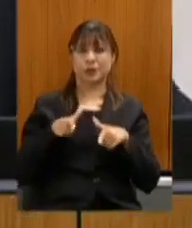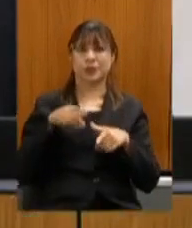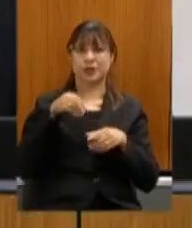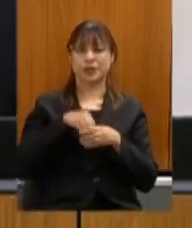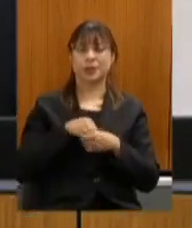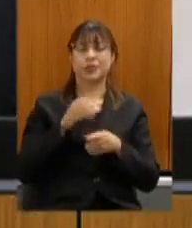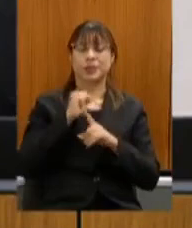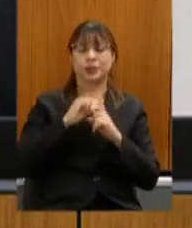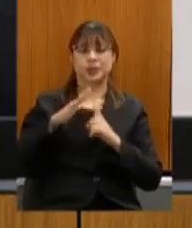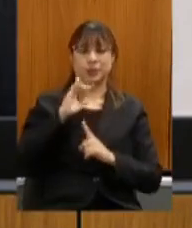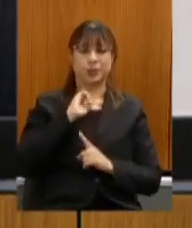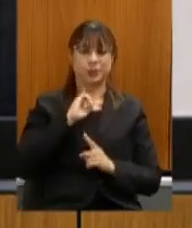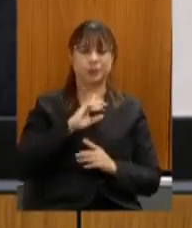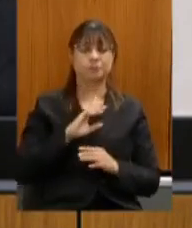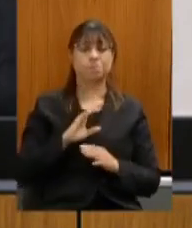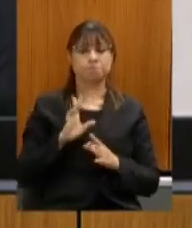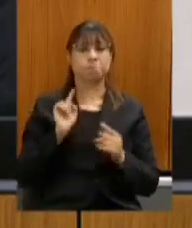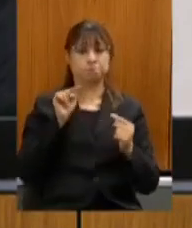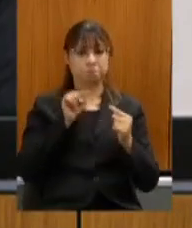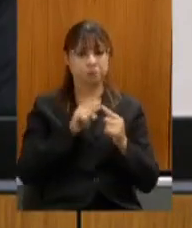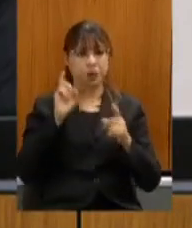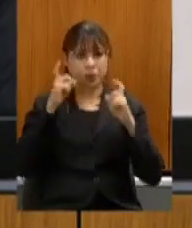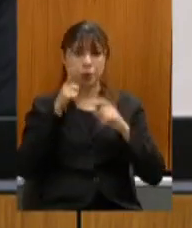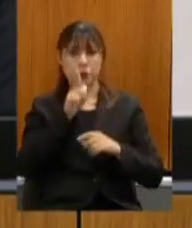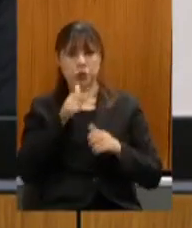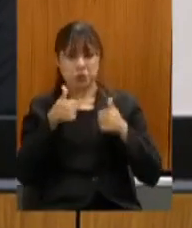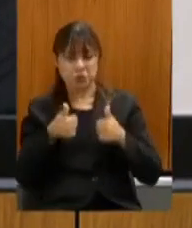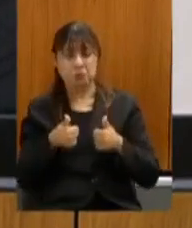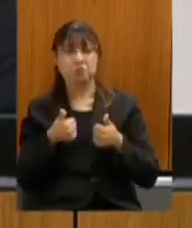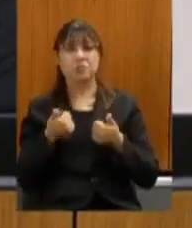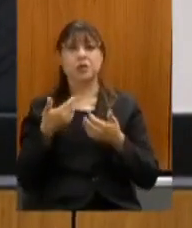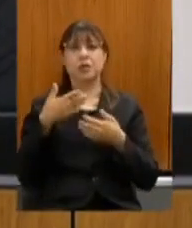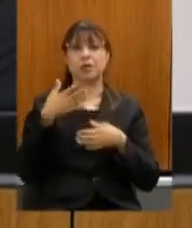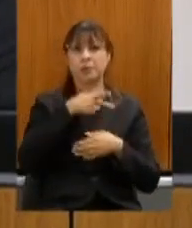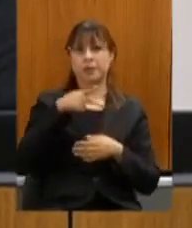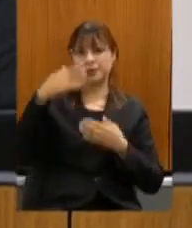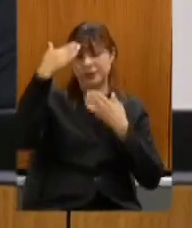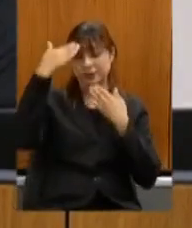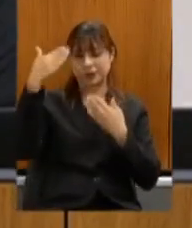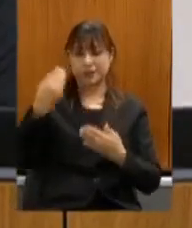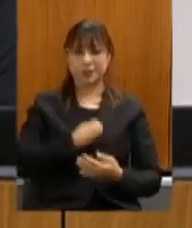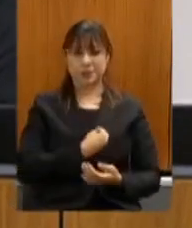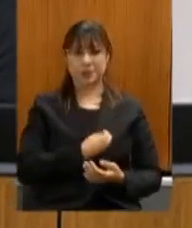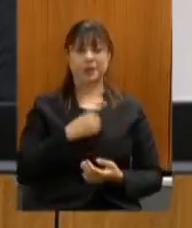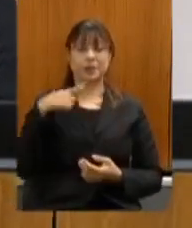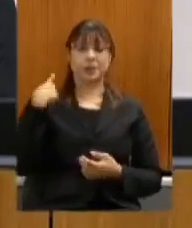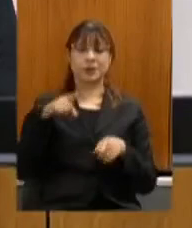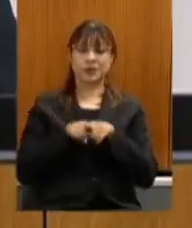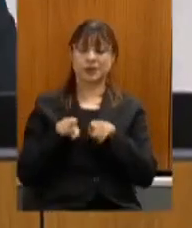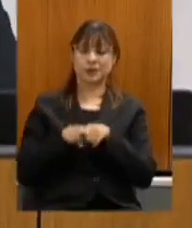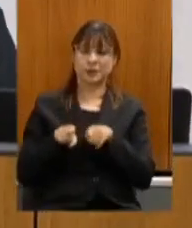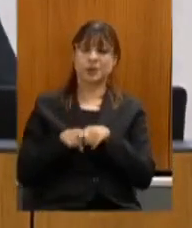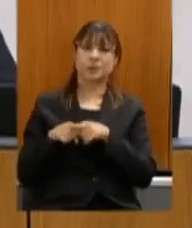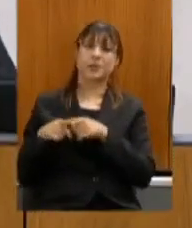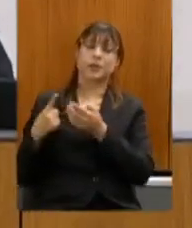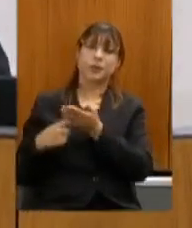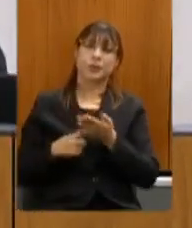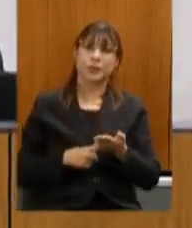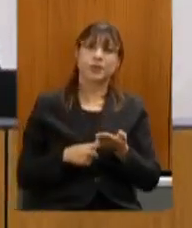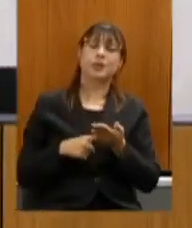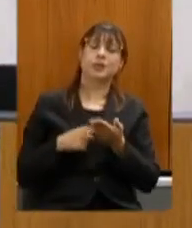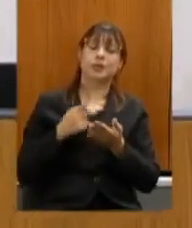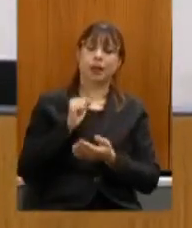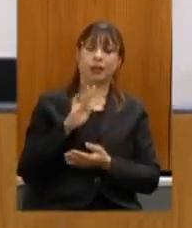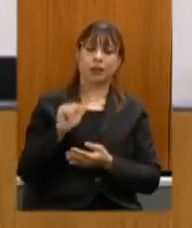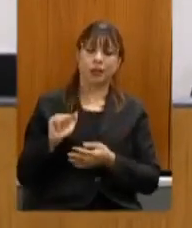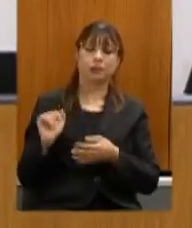cumprida a finalidade da reunião a presidência agradece a presença dos parlamentares dos convidados determina a laboratura da